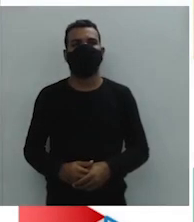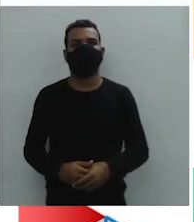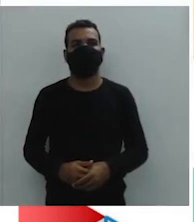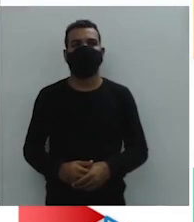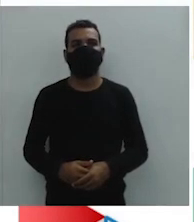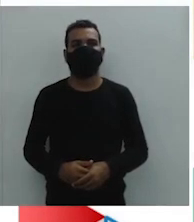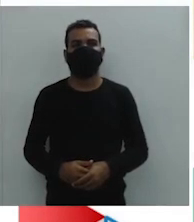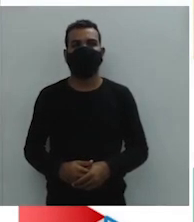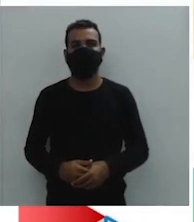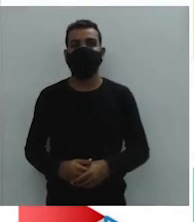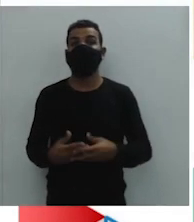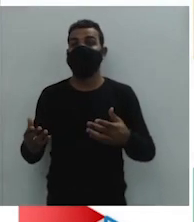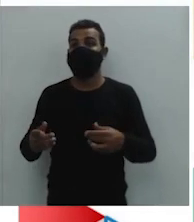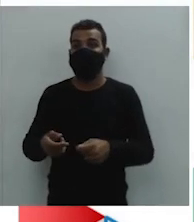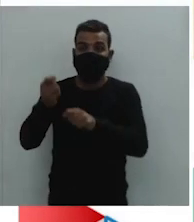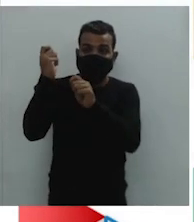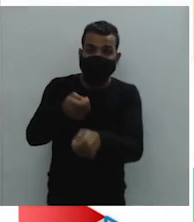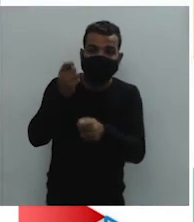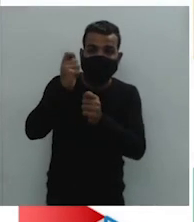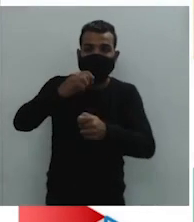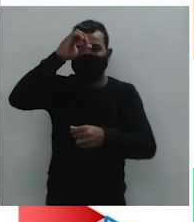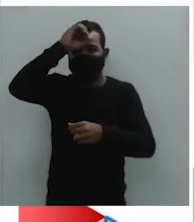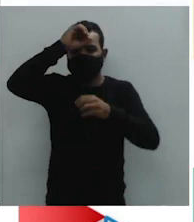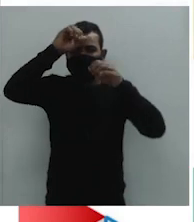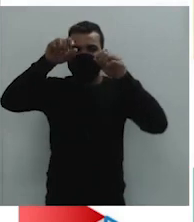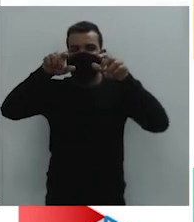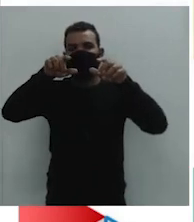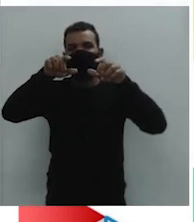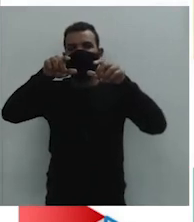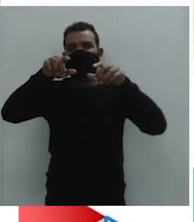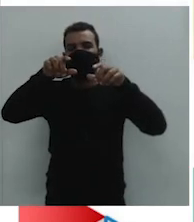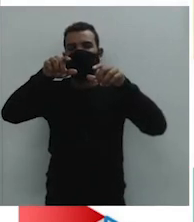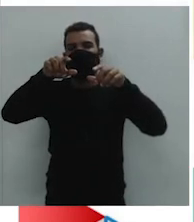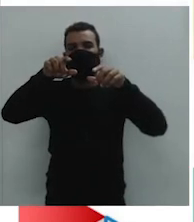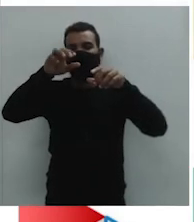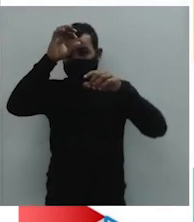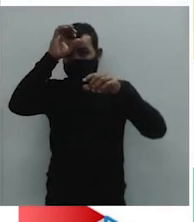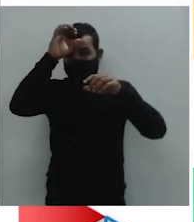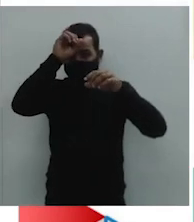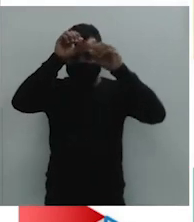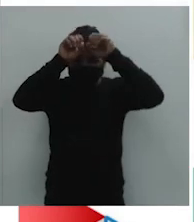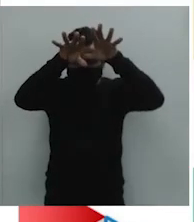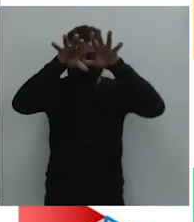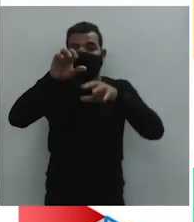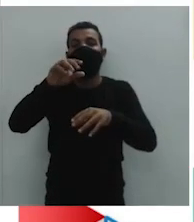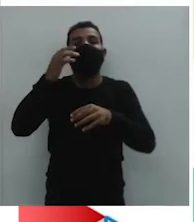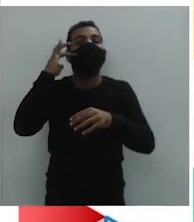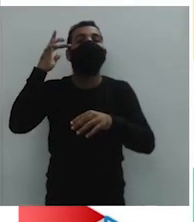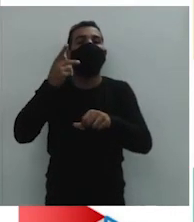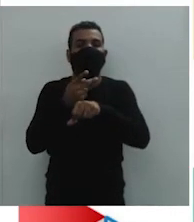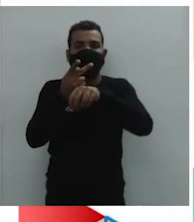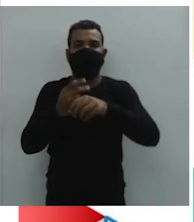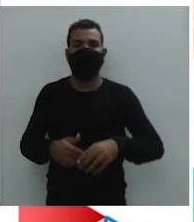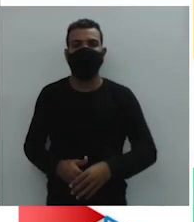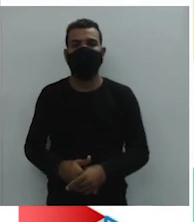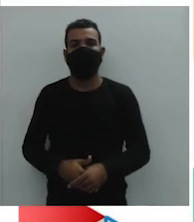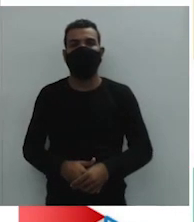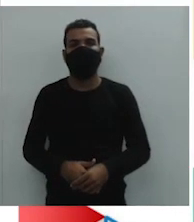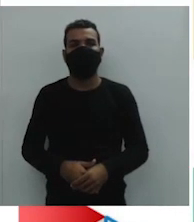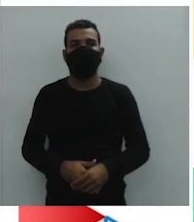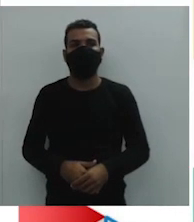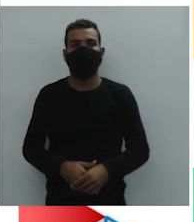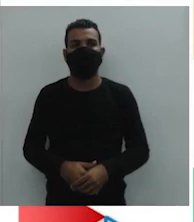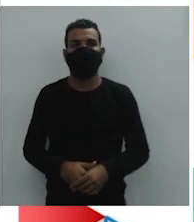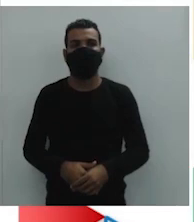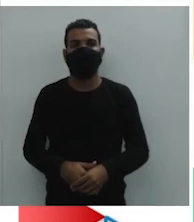questão da mineração, o ciclo da mineração. Se nós focarmos aqui nesses dois slides, nós vamos ver que